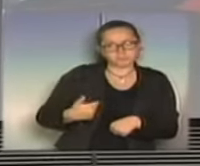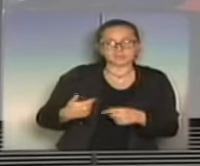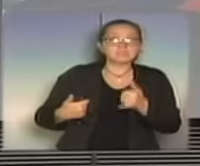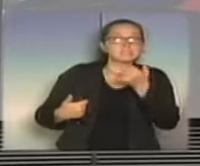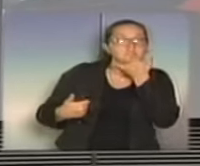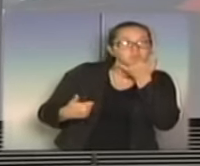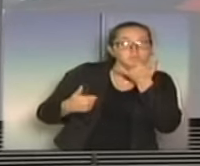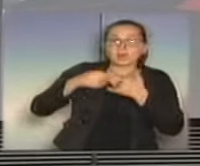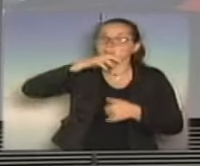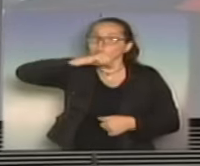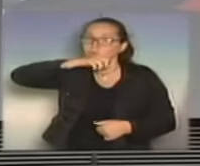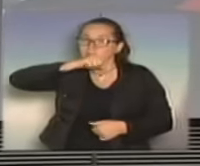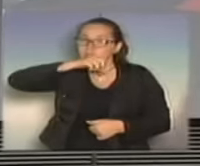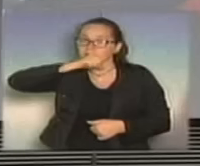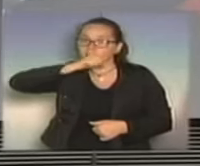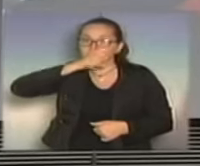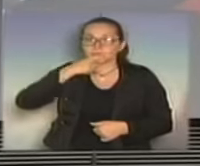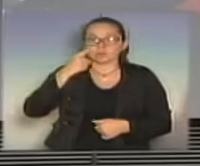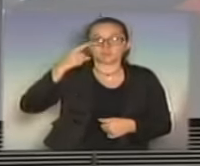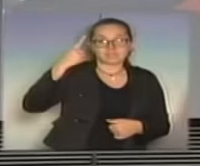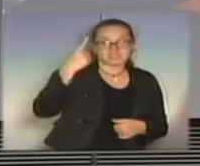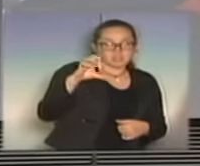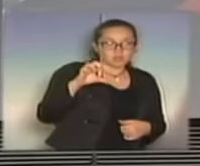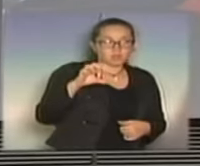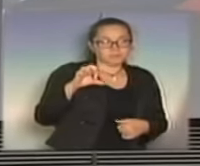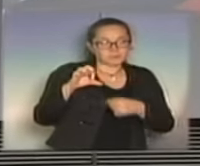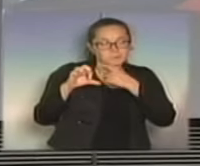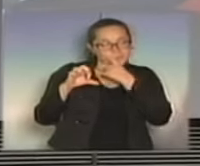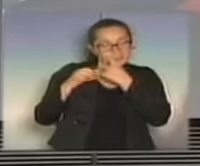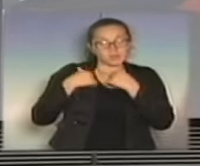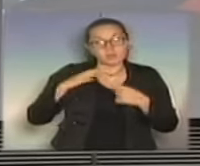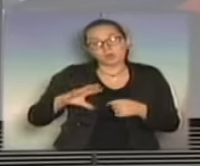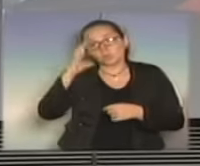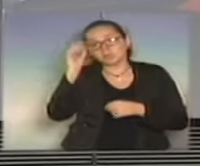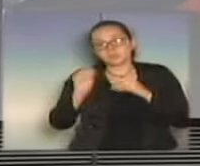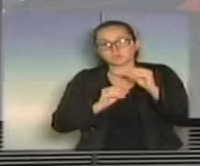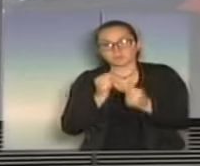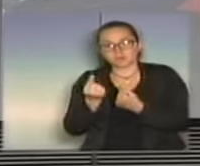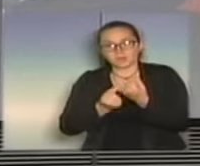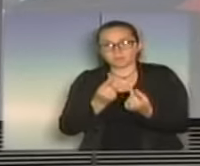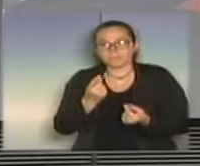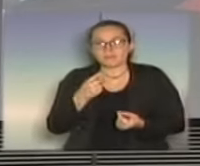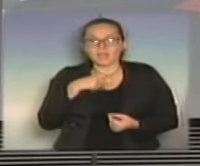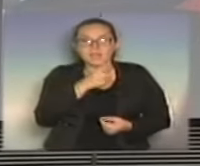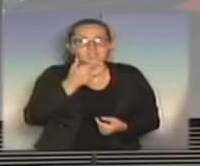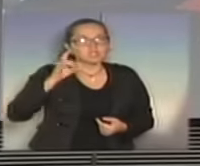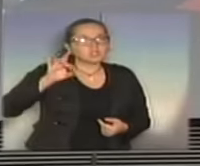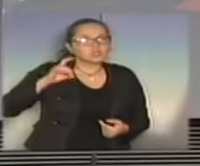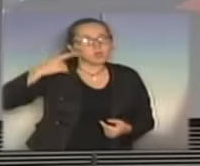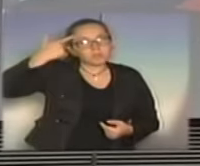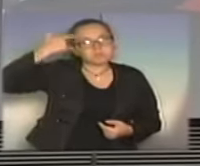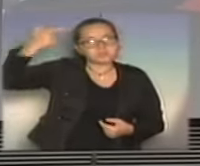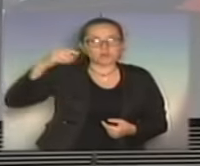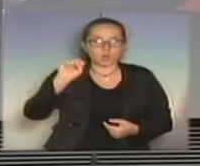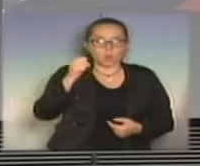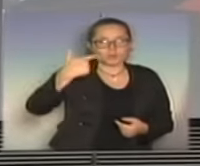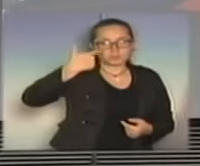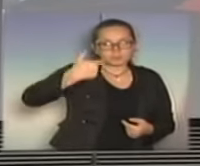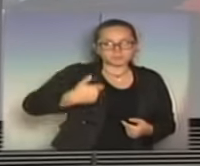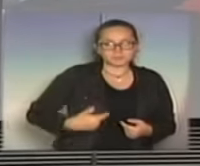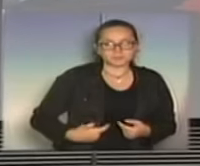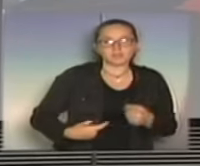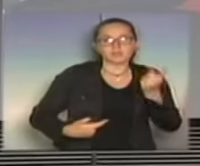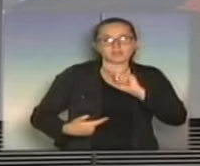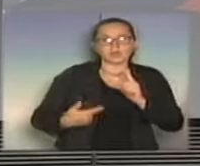sábado, dia de 26 às 19 horas. O que acontece é assim, ele não foi somente assassinado com oito tiros, ele foi